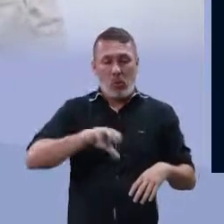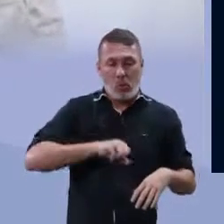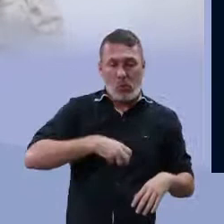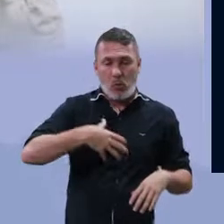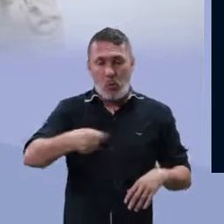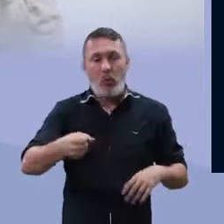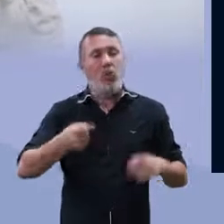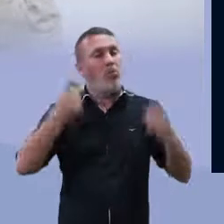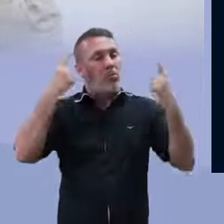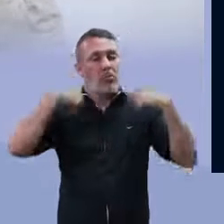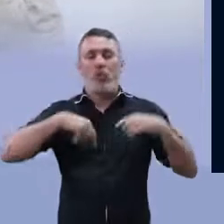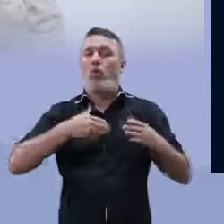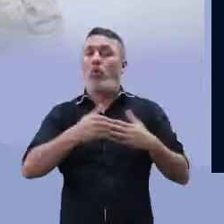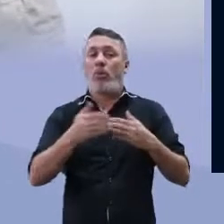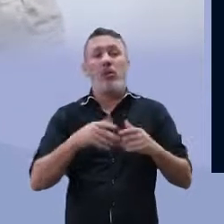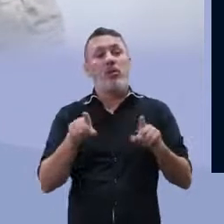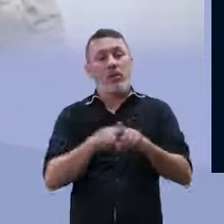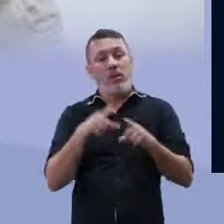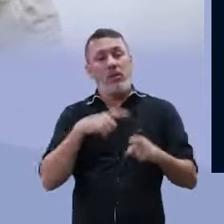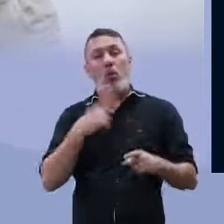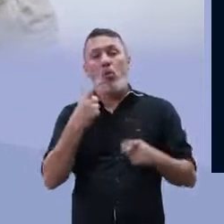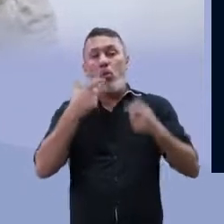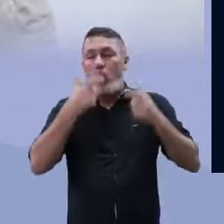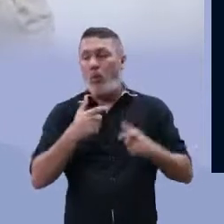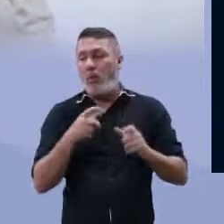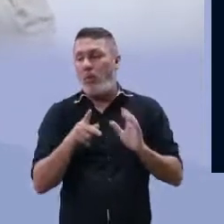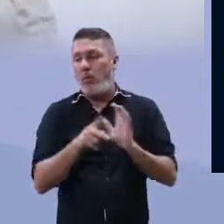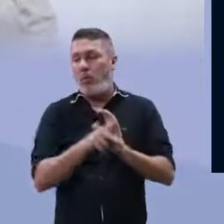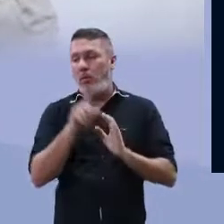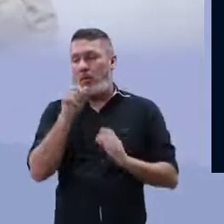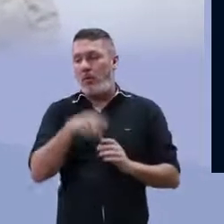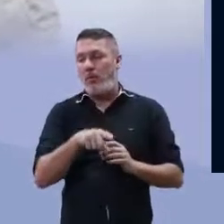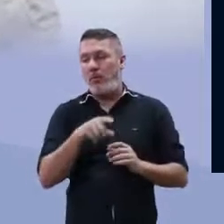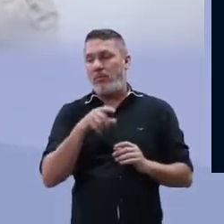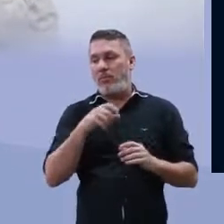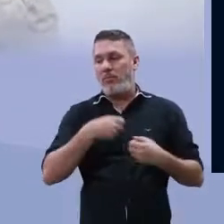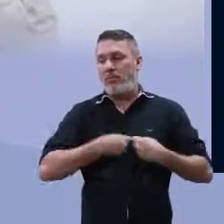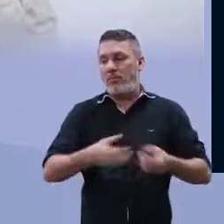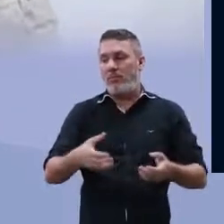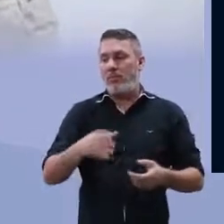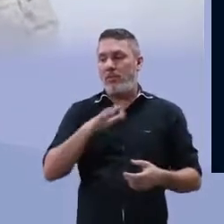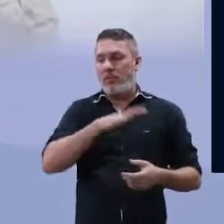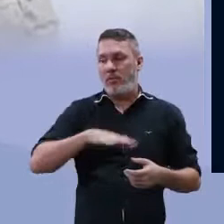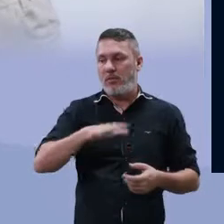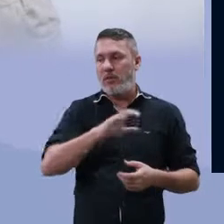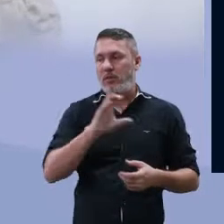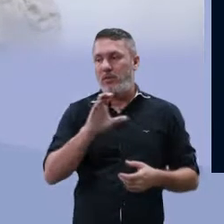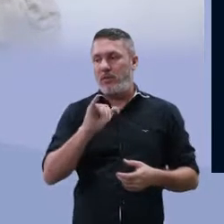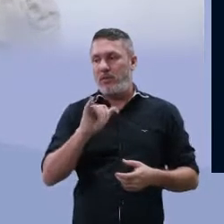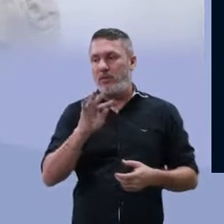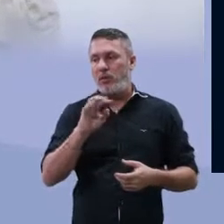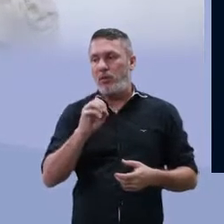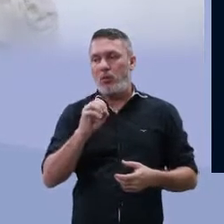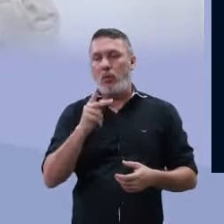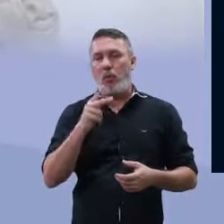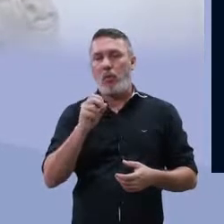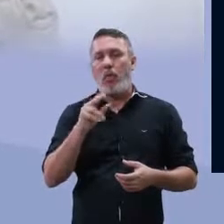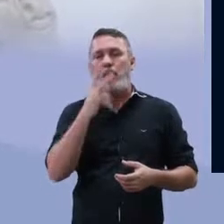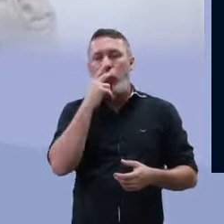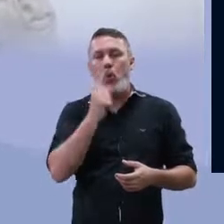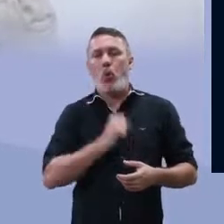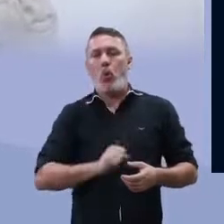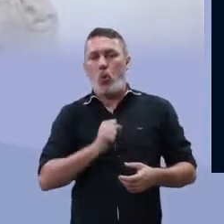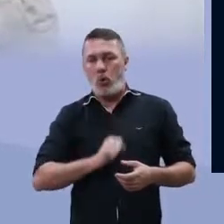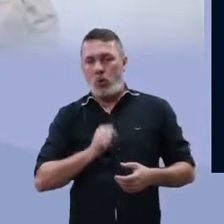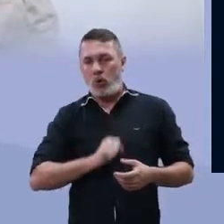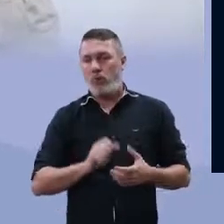parte do corpo, ou por uma região específica, que é chamada de citopígio ou citoprócto, que equivale ao ânus